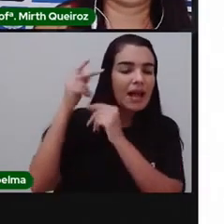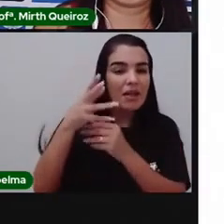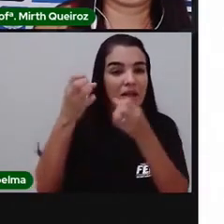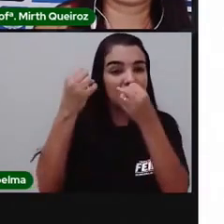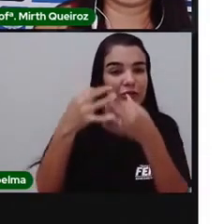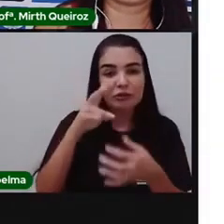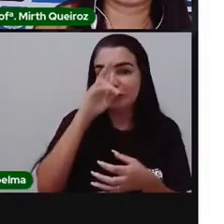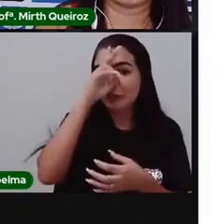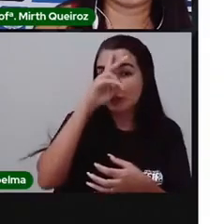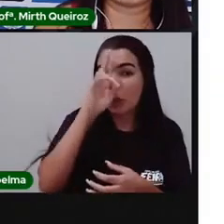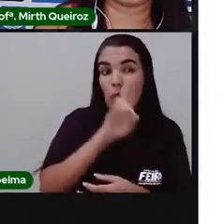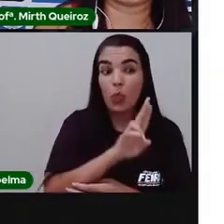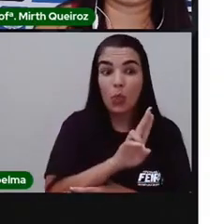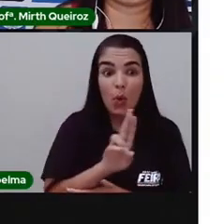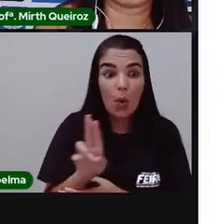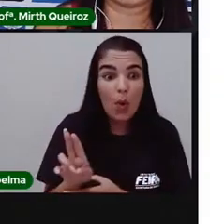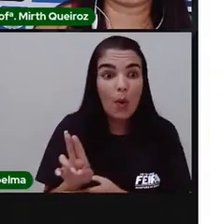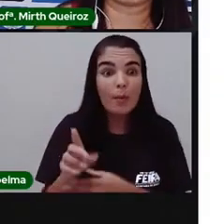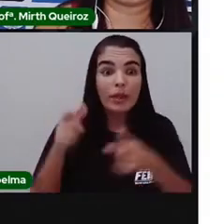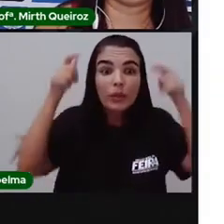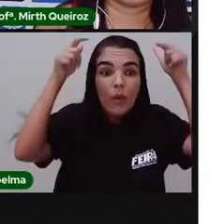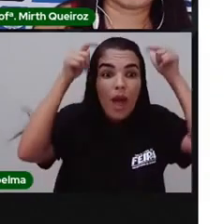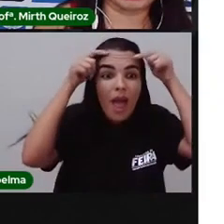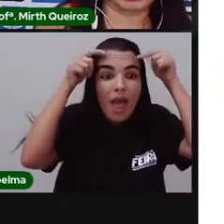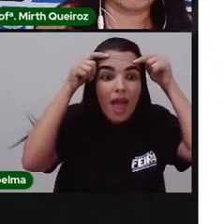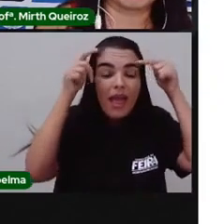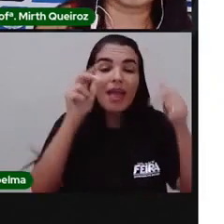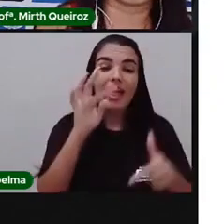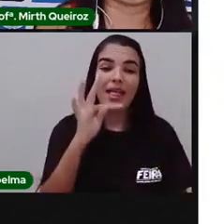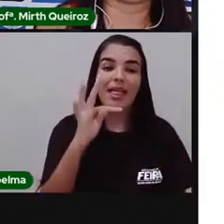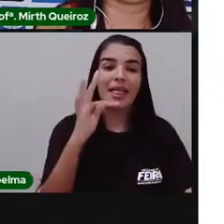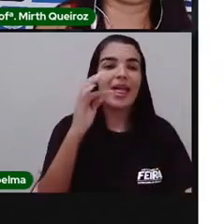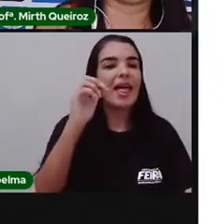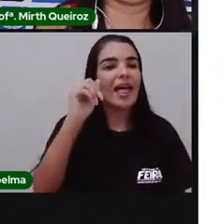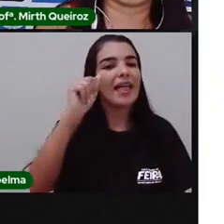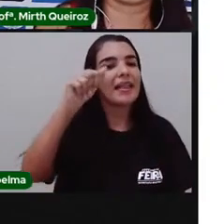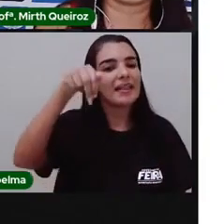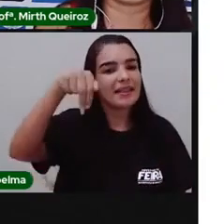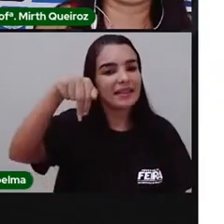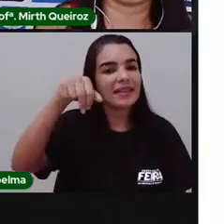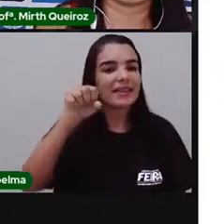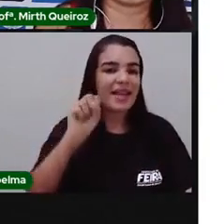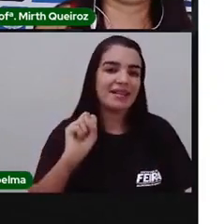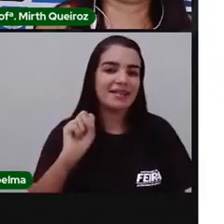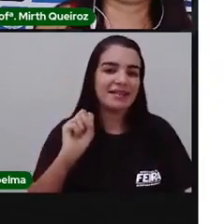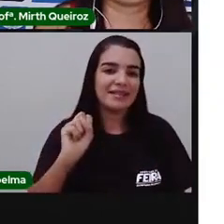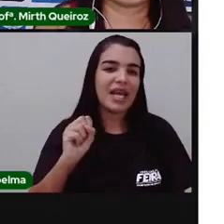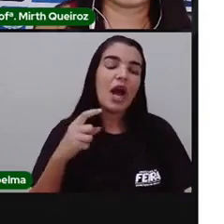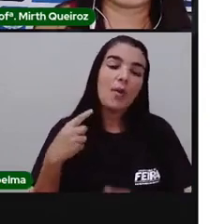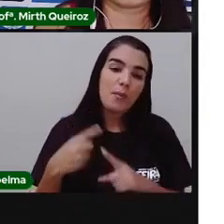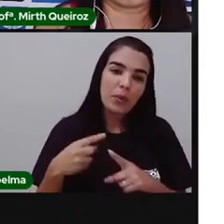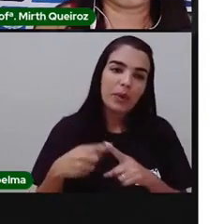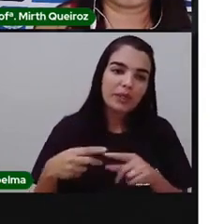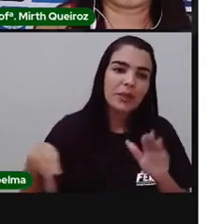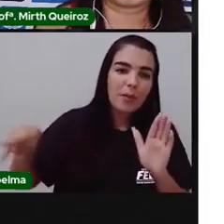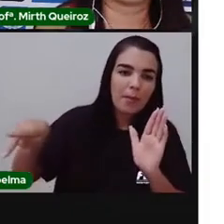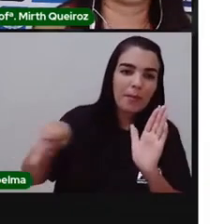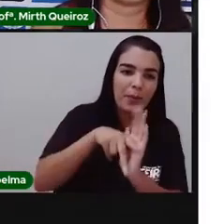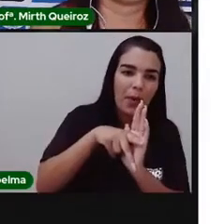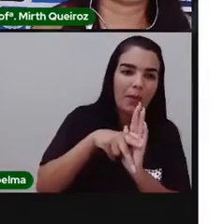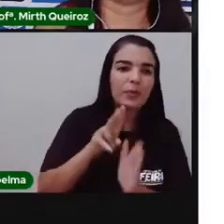o nome do imperador era tãs. Tãs. Por isso que a gente fala que as peças são chamadas de tãs.